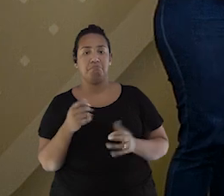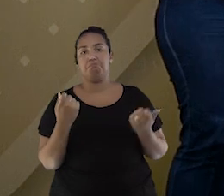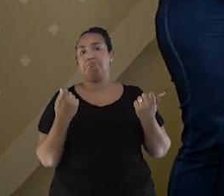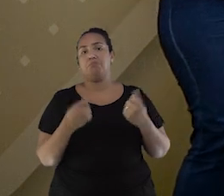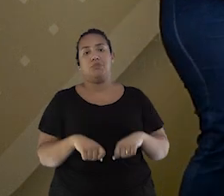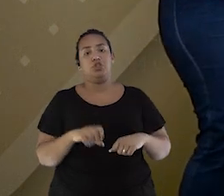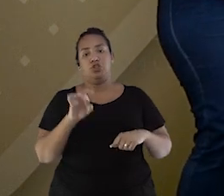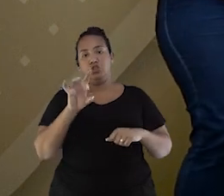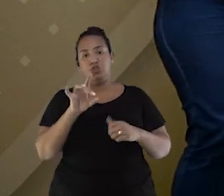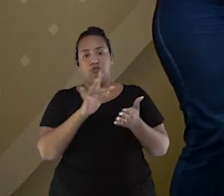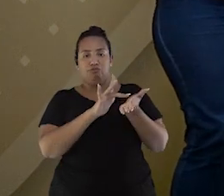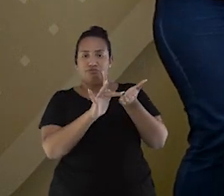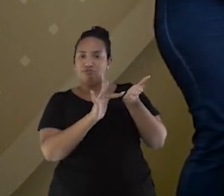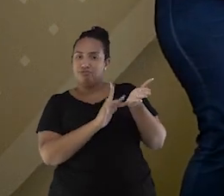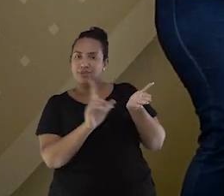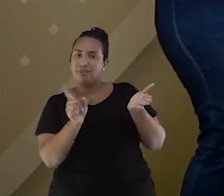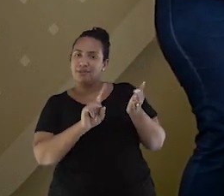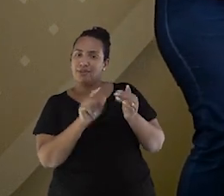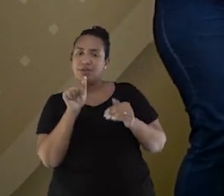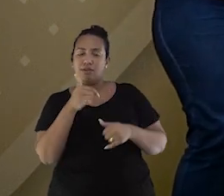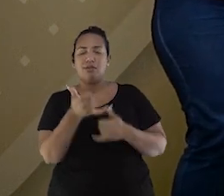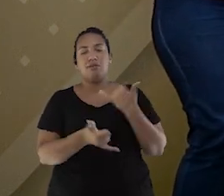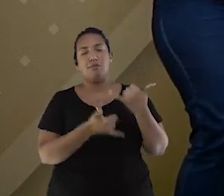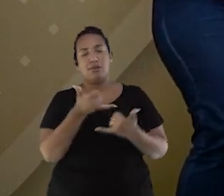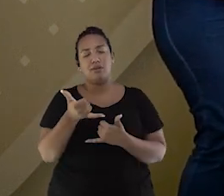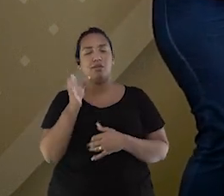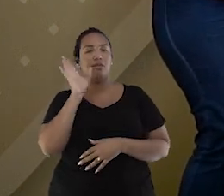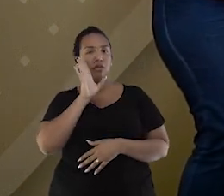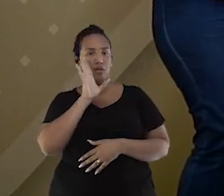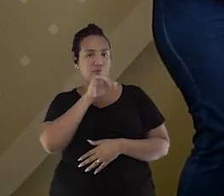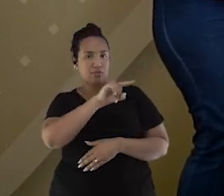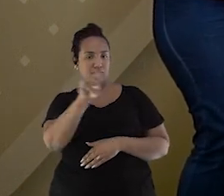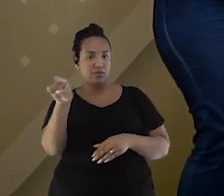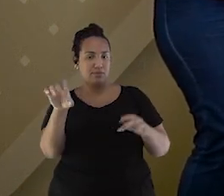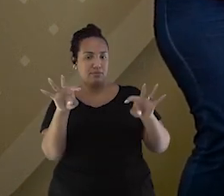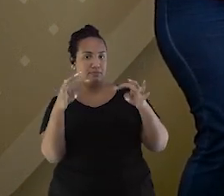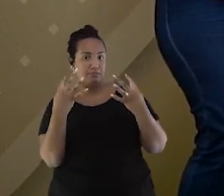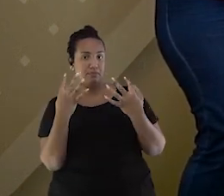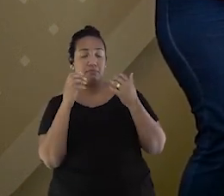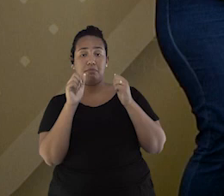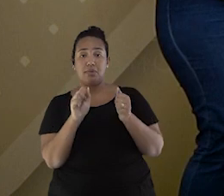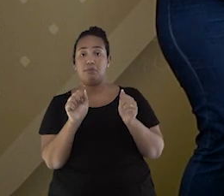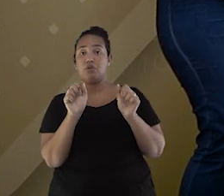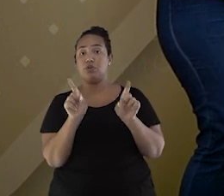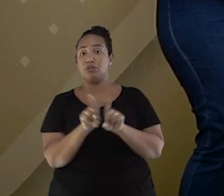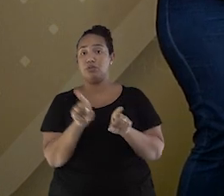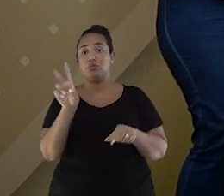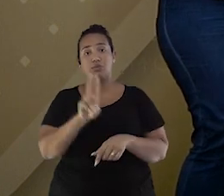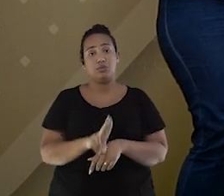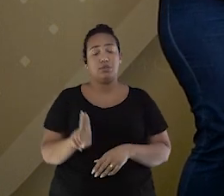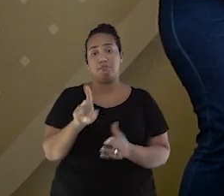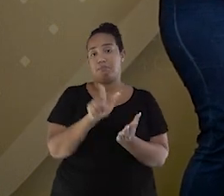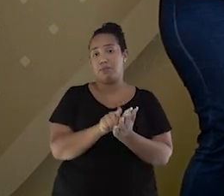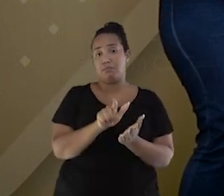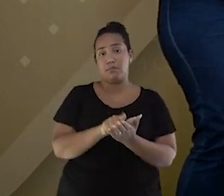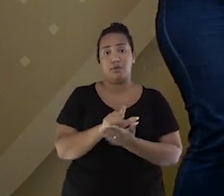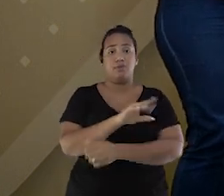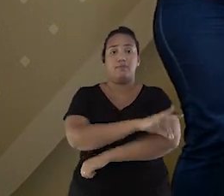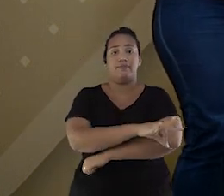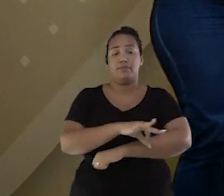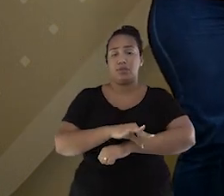esse digital. A gente fez esse para ficar mais legal para vocês verem. Mas dá para você fazer ele todo com lápis, régua,